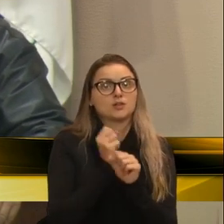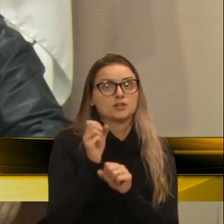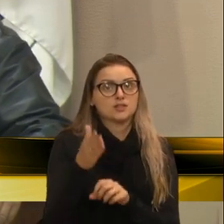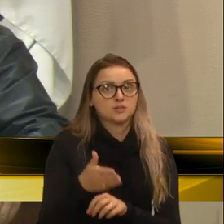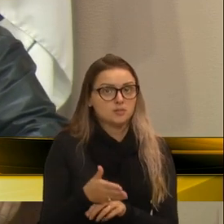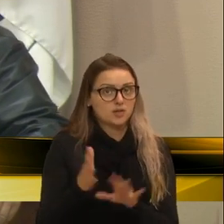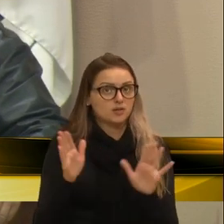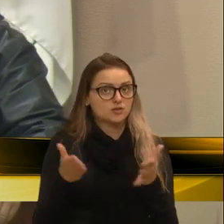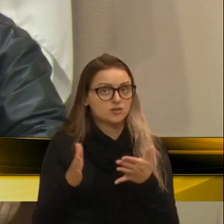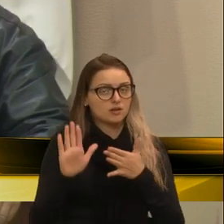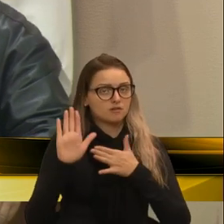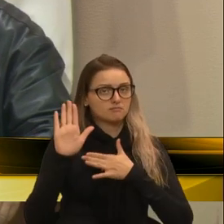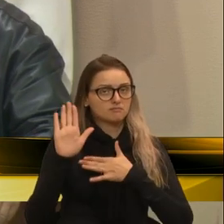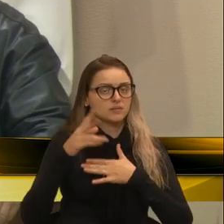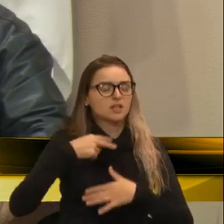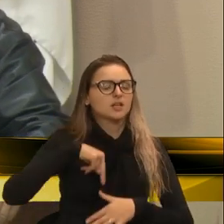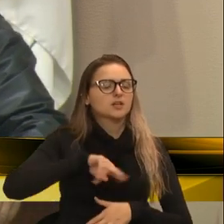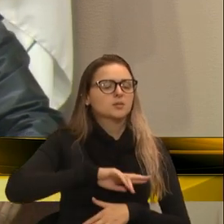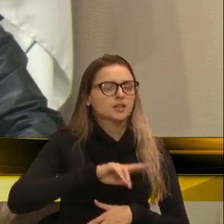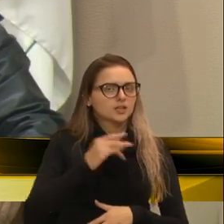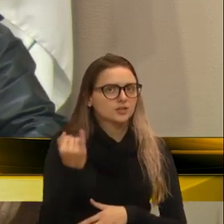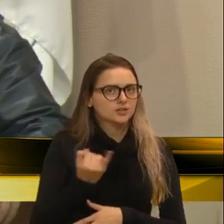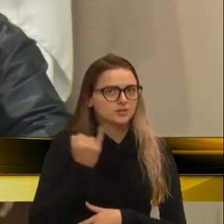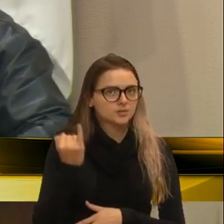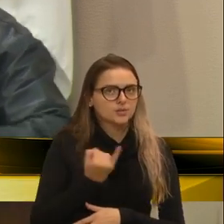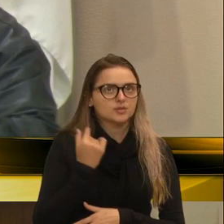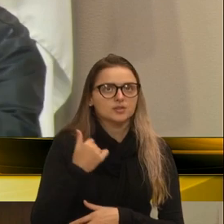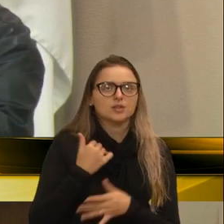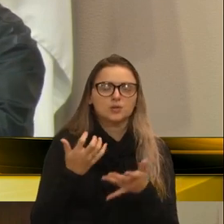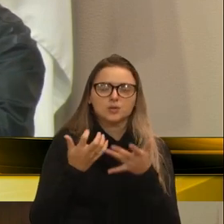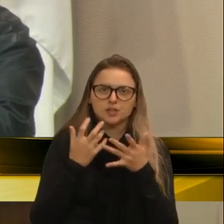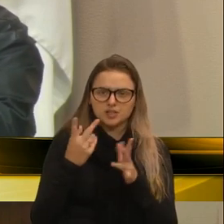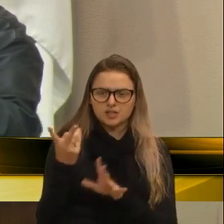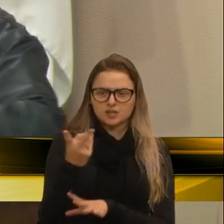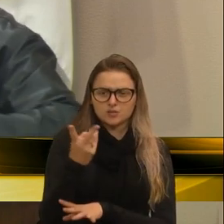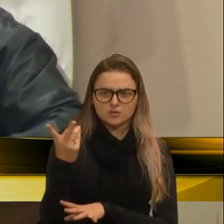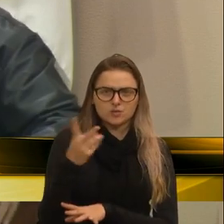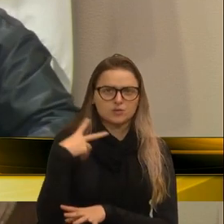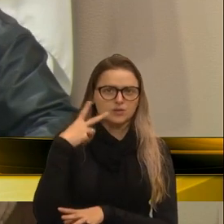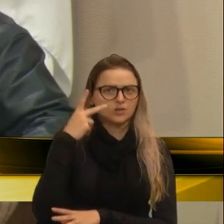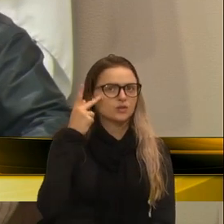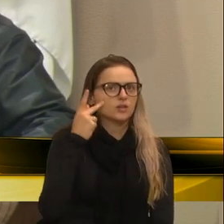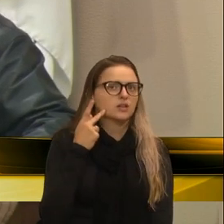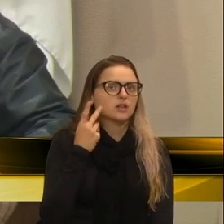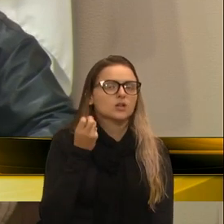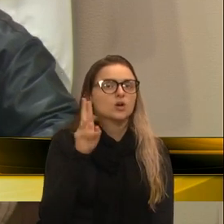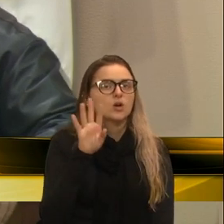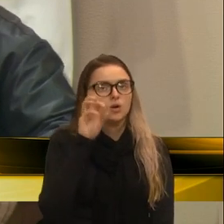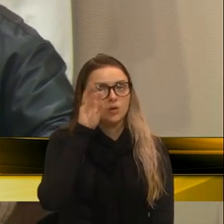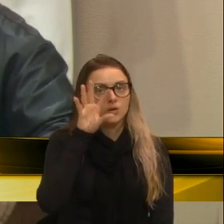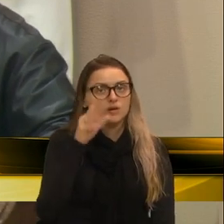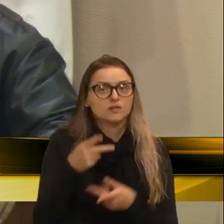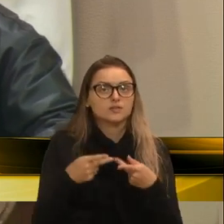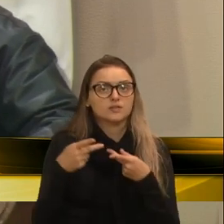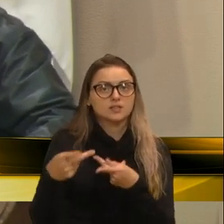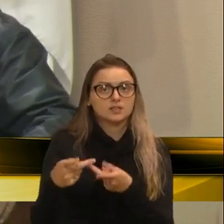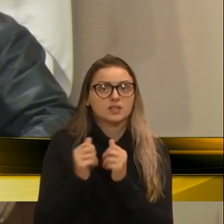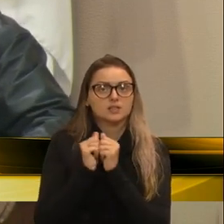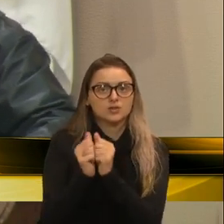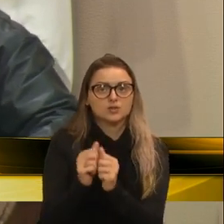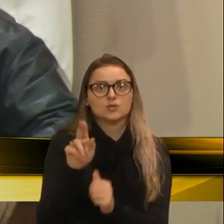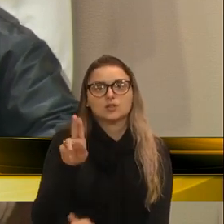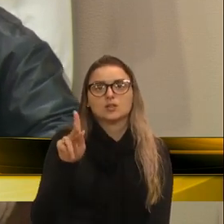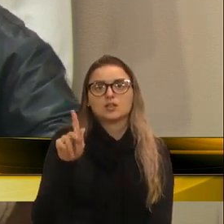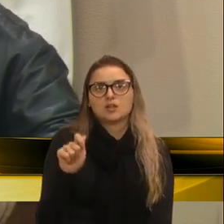Isso, para nós, era importante. Eu gostaria de que o vereador, algum dos vereadores da base do governo, fosse conosco uma hora dessa lá na UPA.